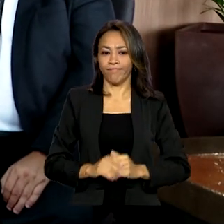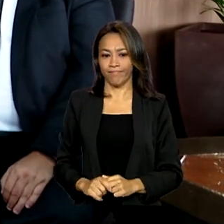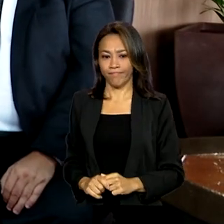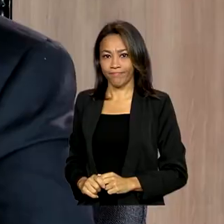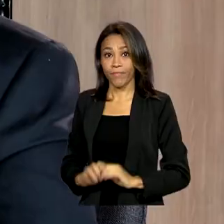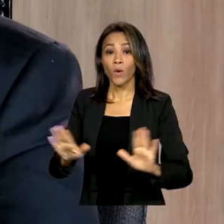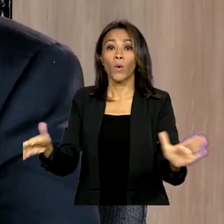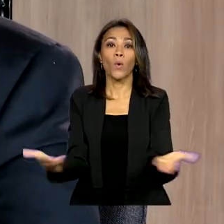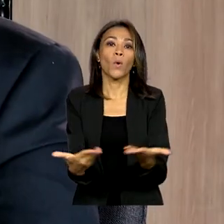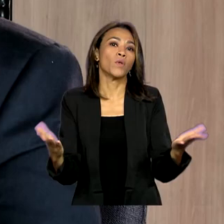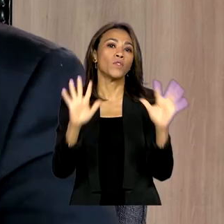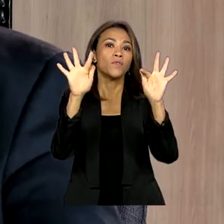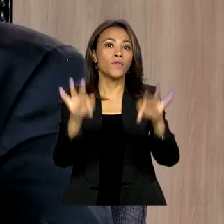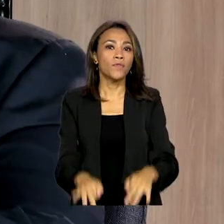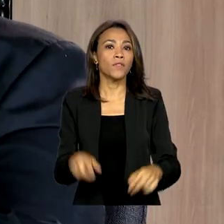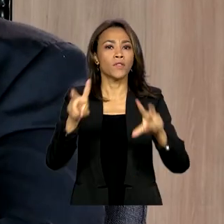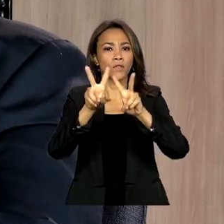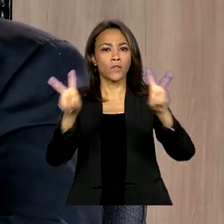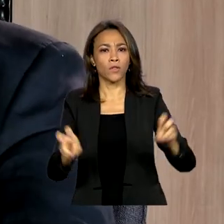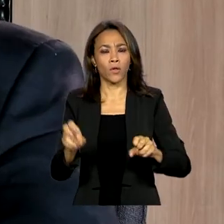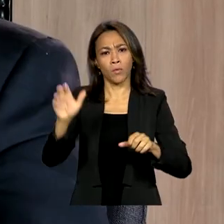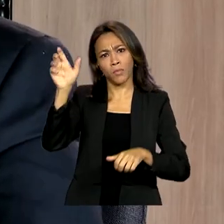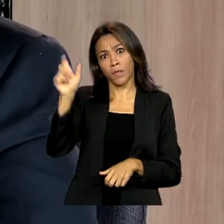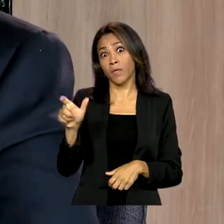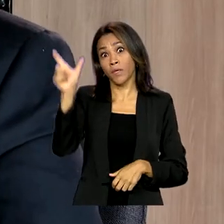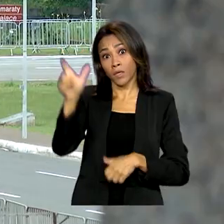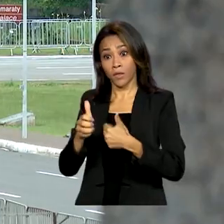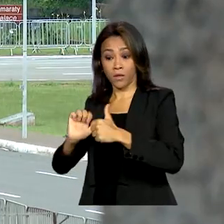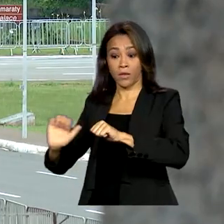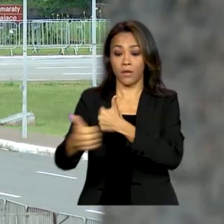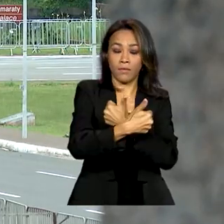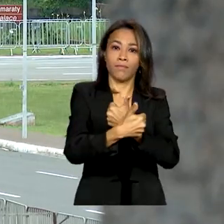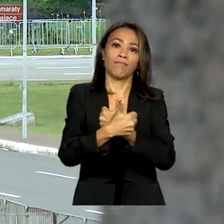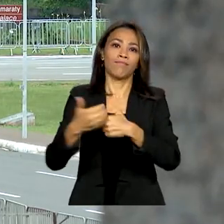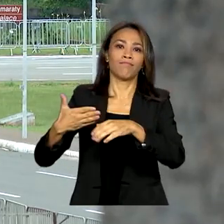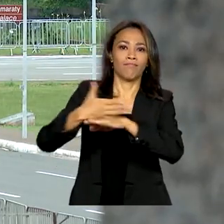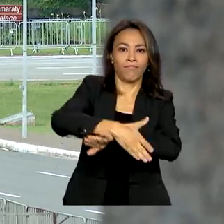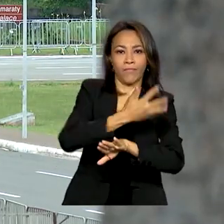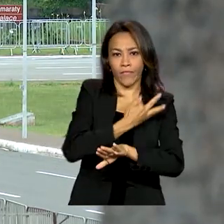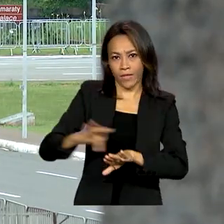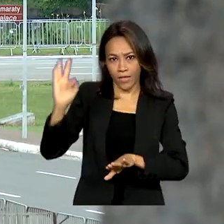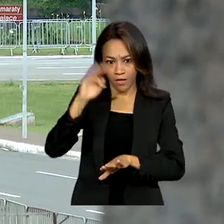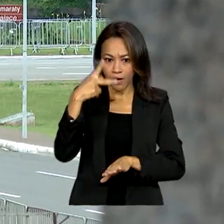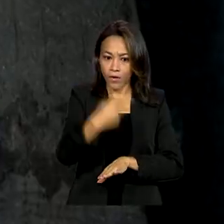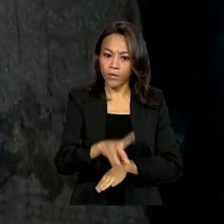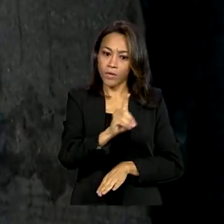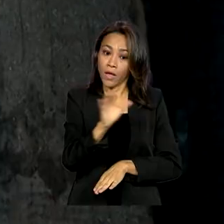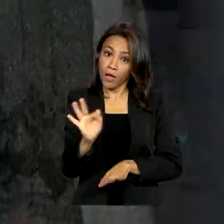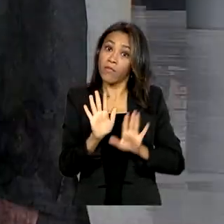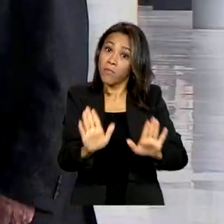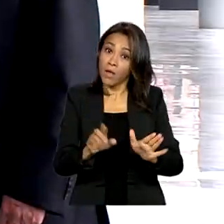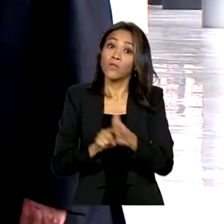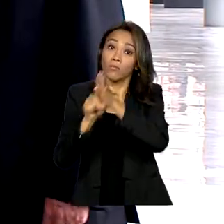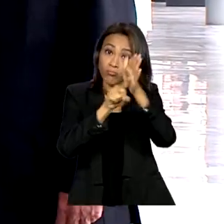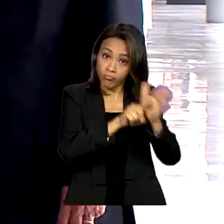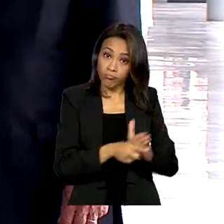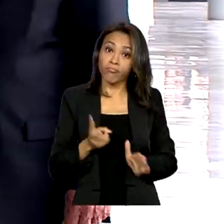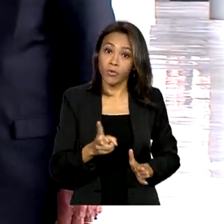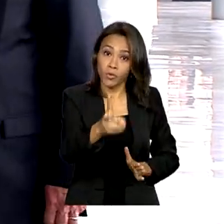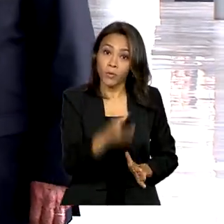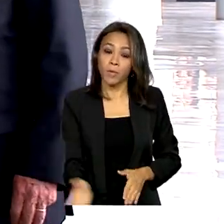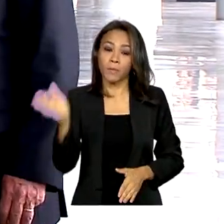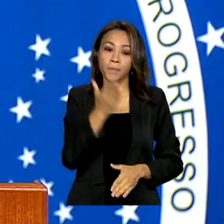Termina hoje a intervenção na segurança pública do Distrito Federal, mas as investigações continuam. Chanceler